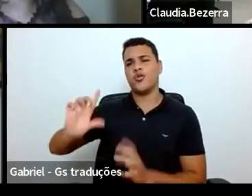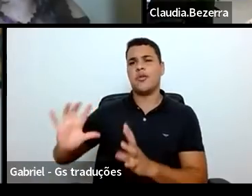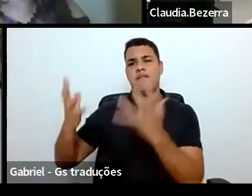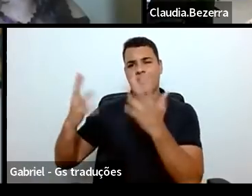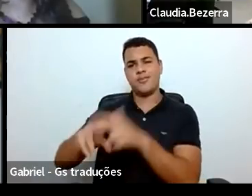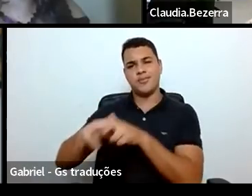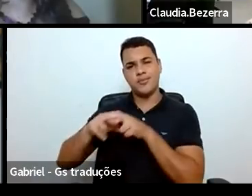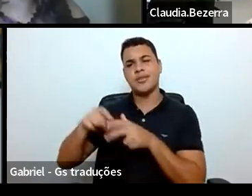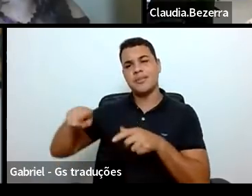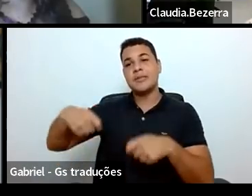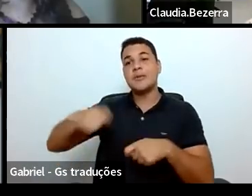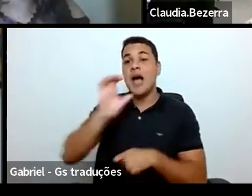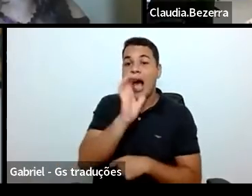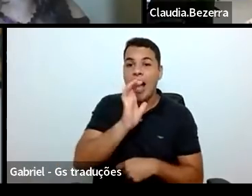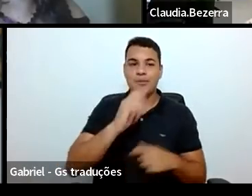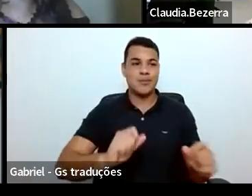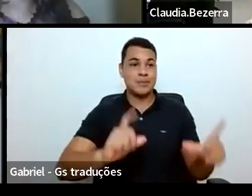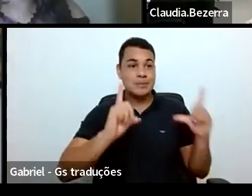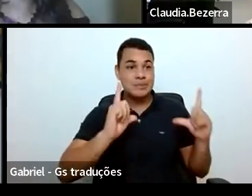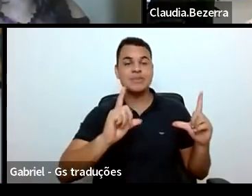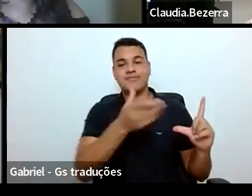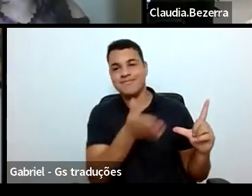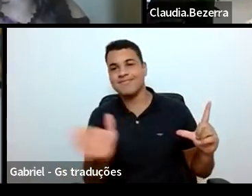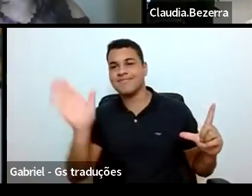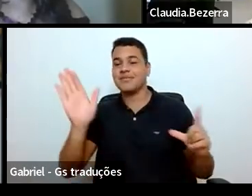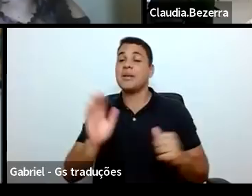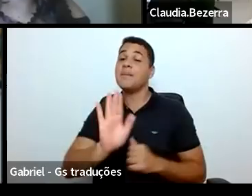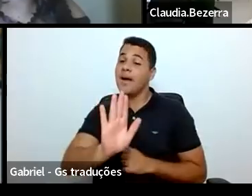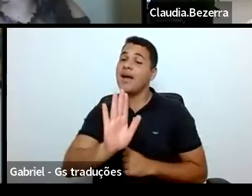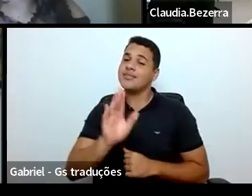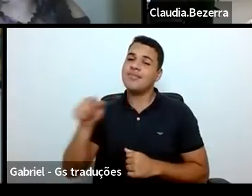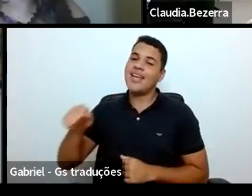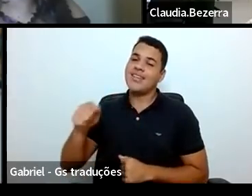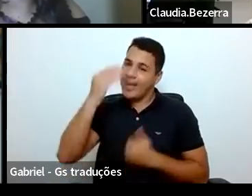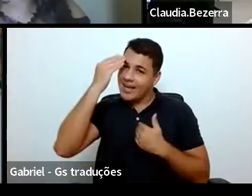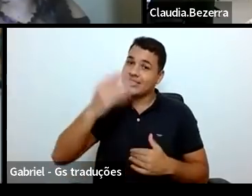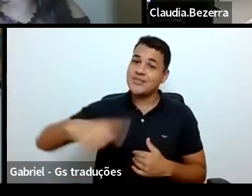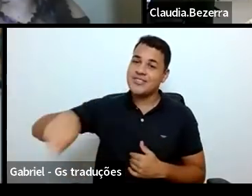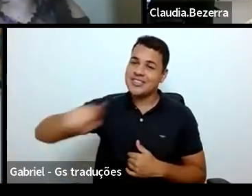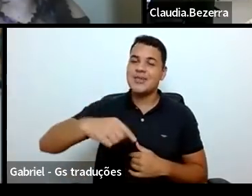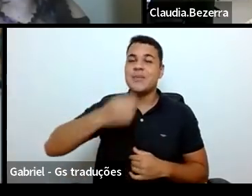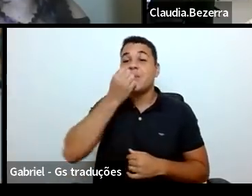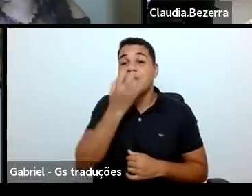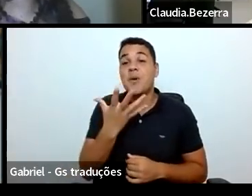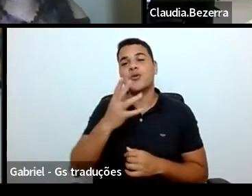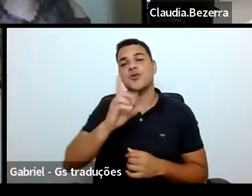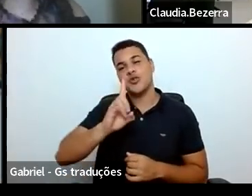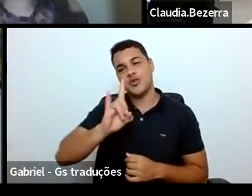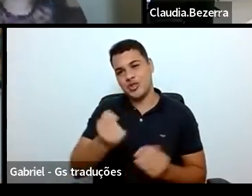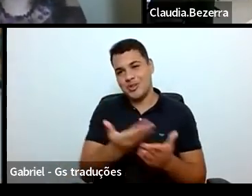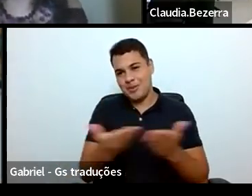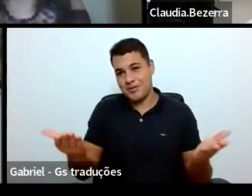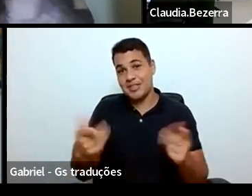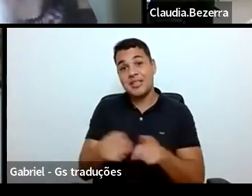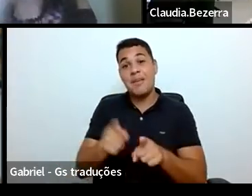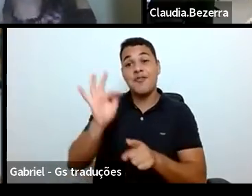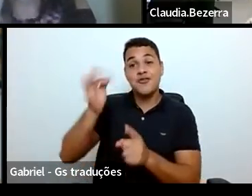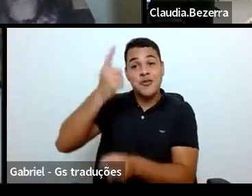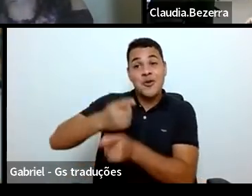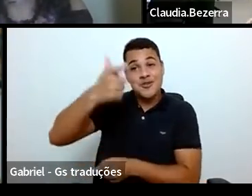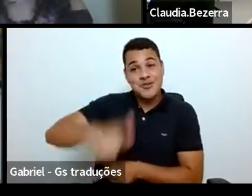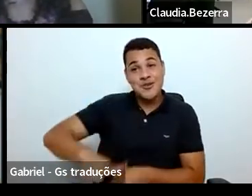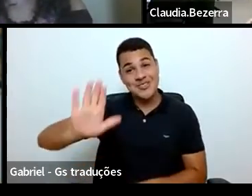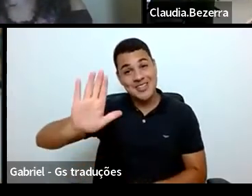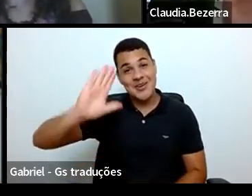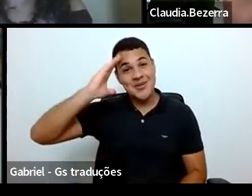mas é com muito carinho que ele agradece a participação de todos, uma ótima manhã para todo mundo e até a próxima. Muito obrigada.